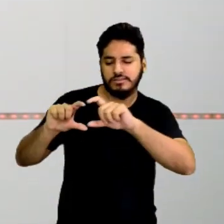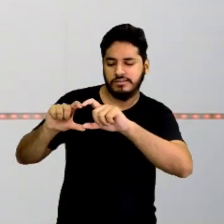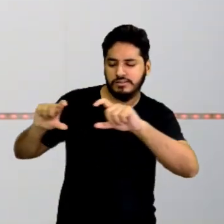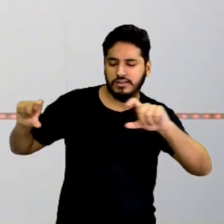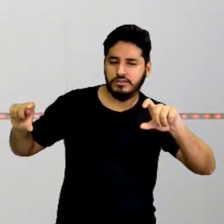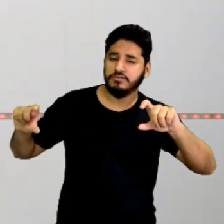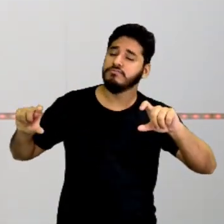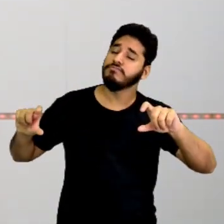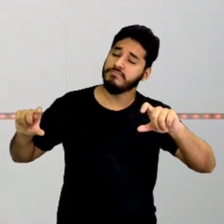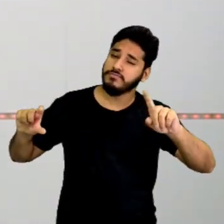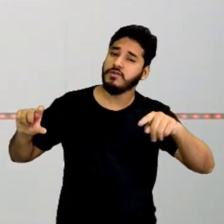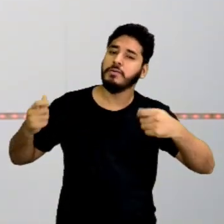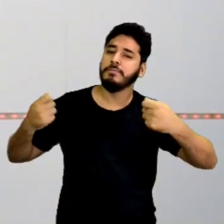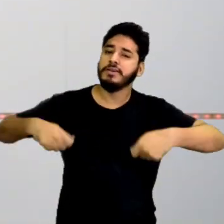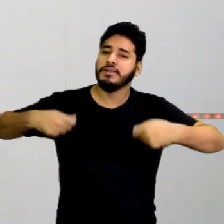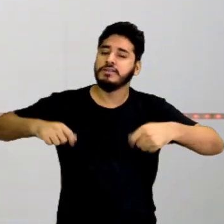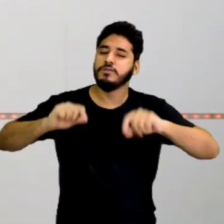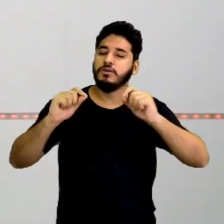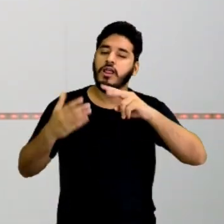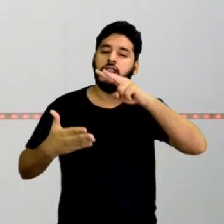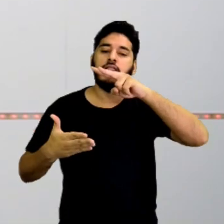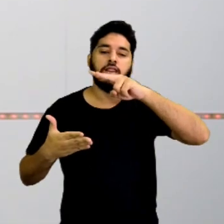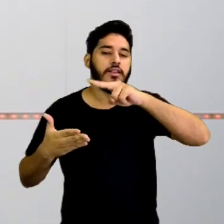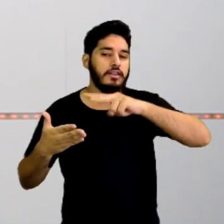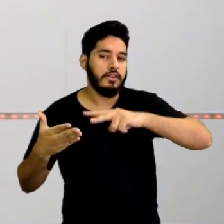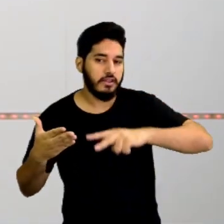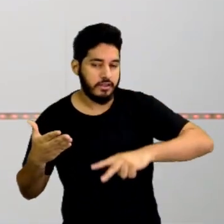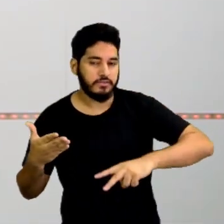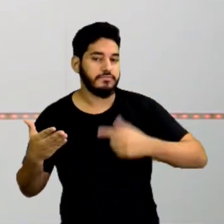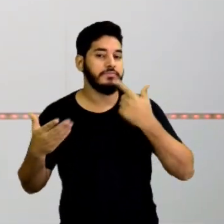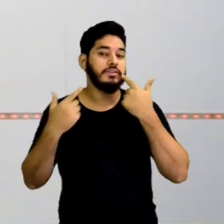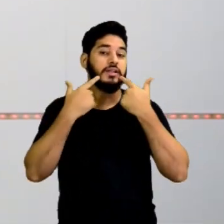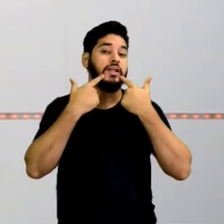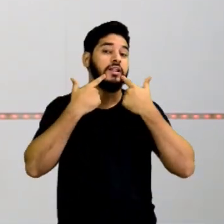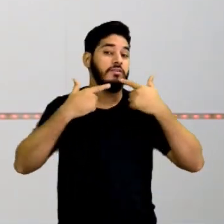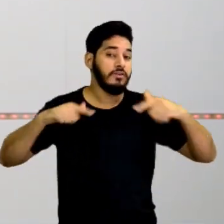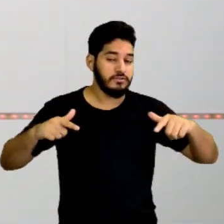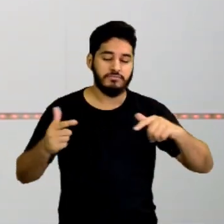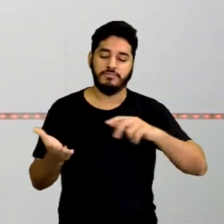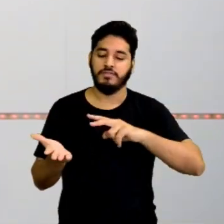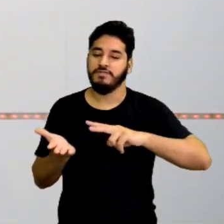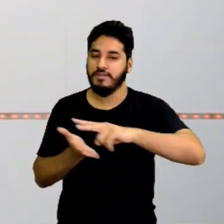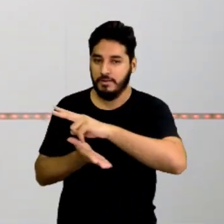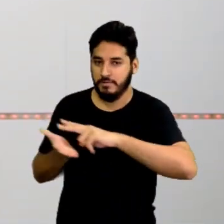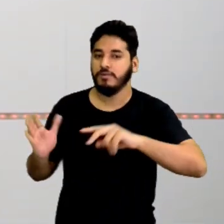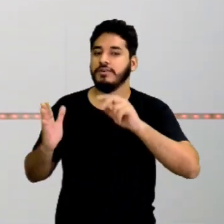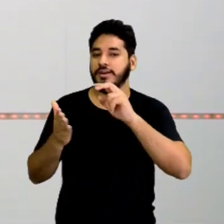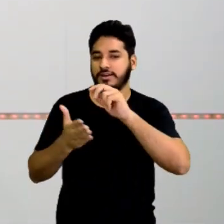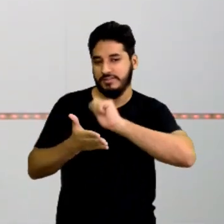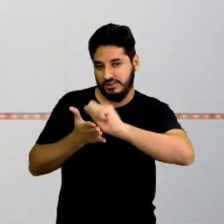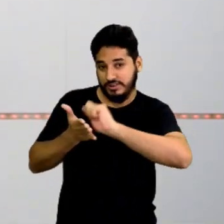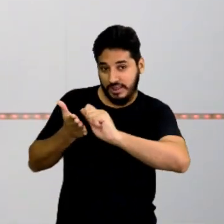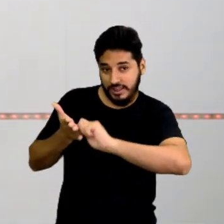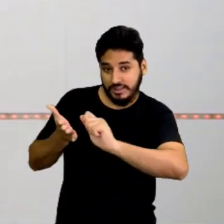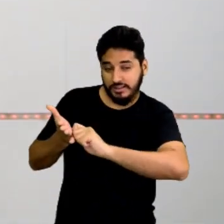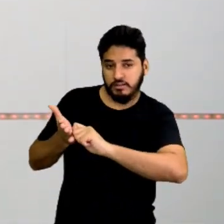necessário fazer a leitura da linguagem verbal, que é a parte escrita, e a parte da linguagem não